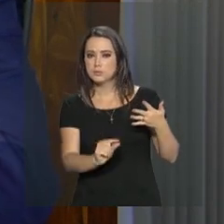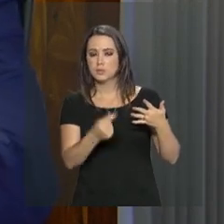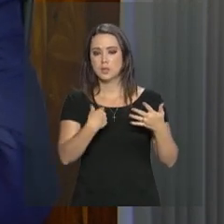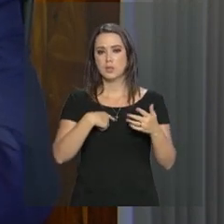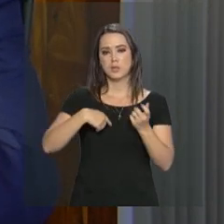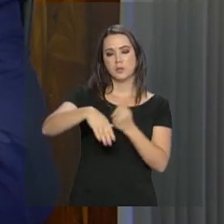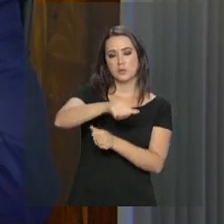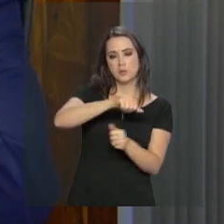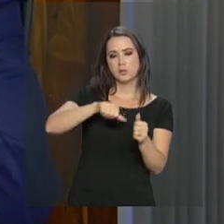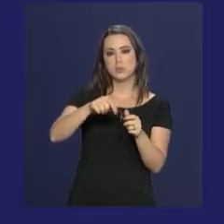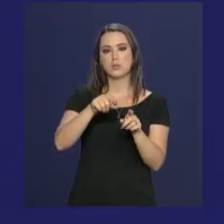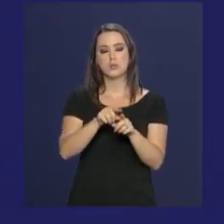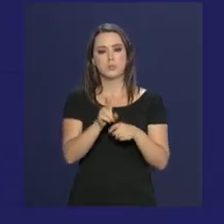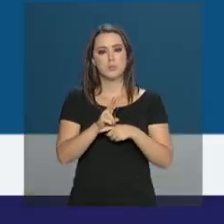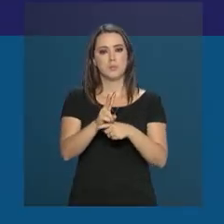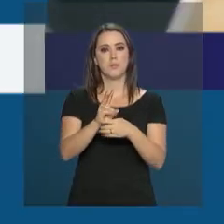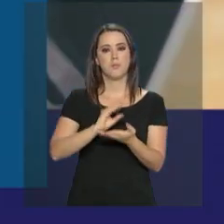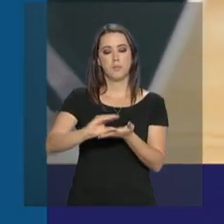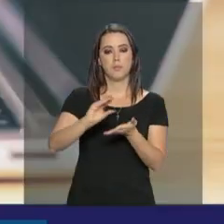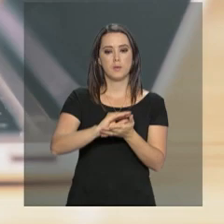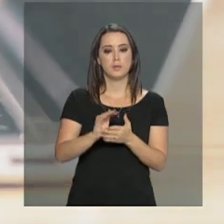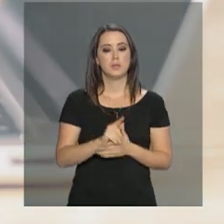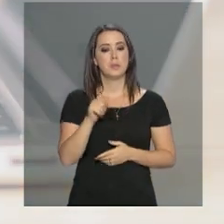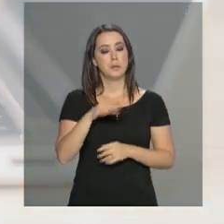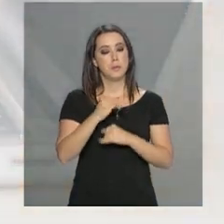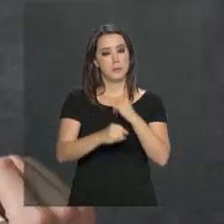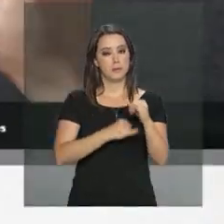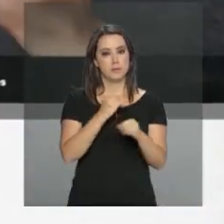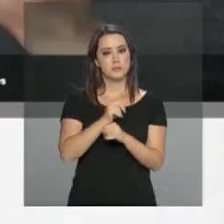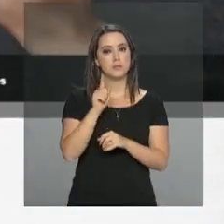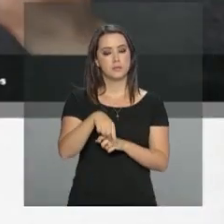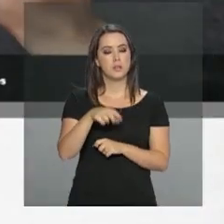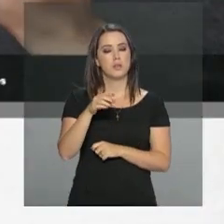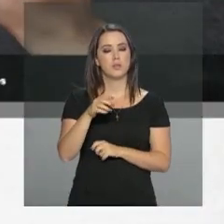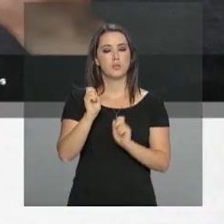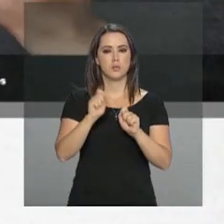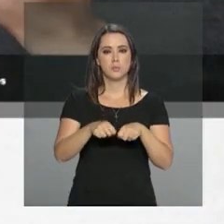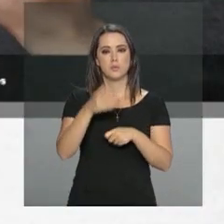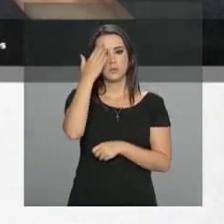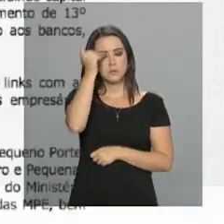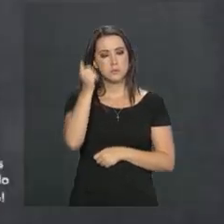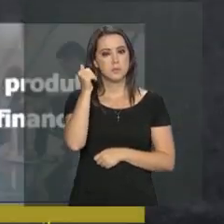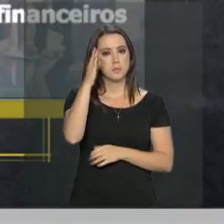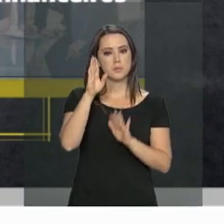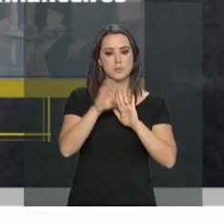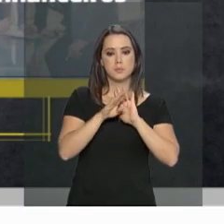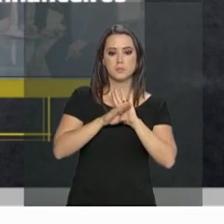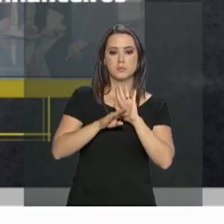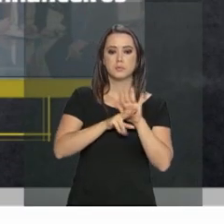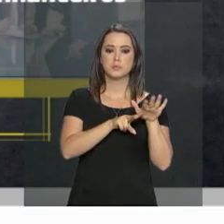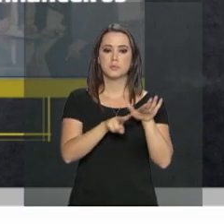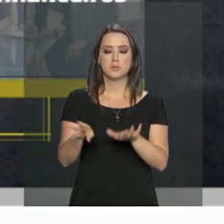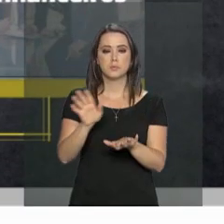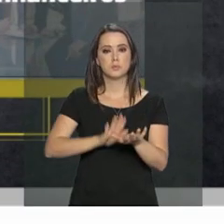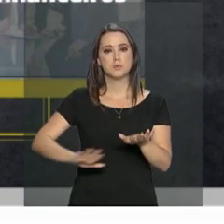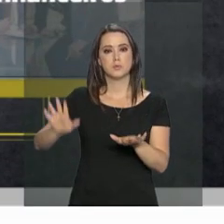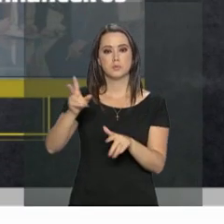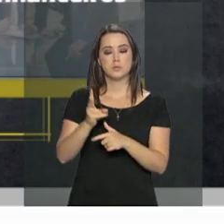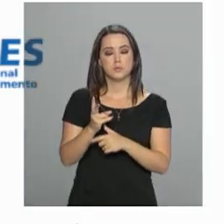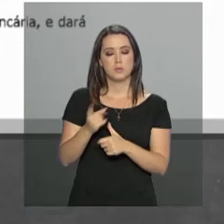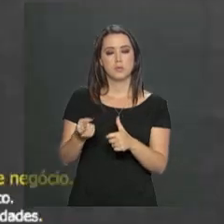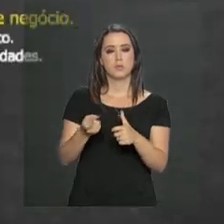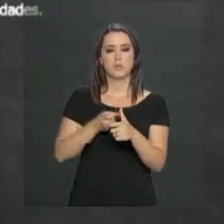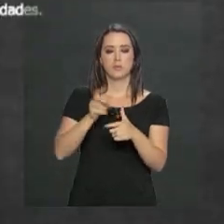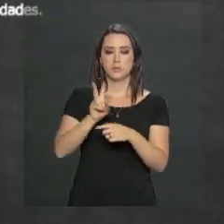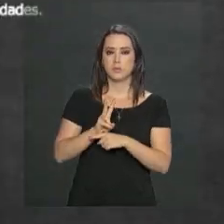capital de giro, para investimento. Pela internet, é possível saber mais sobre a programação da Semana Nacional do Crédito. Mais de